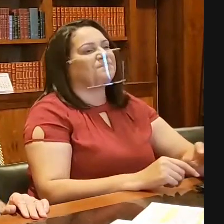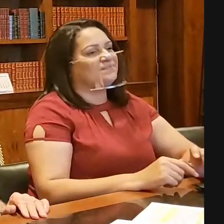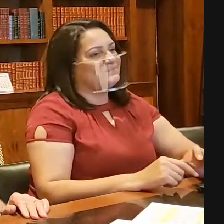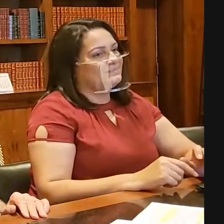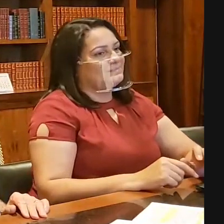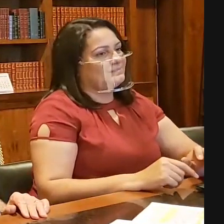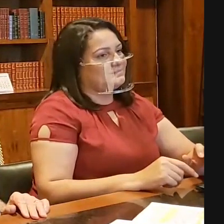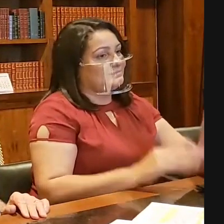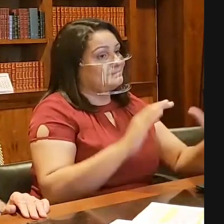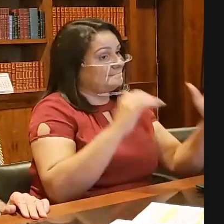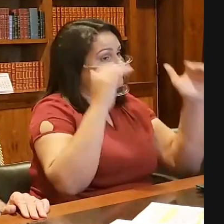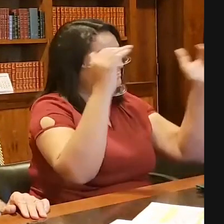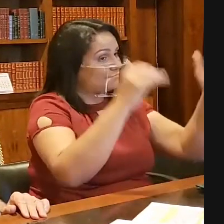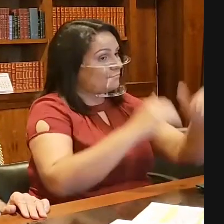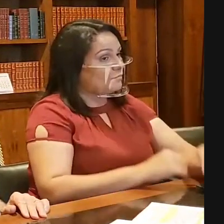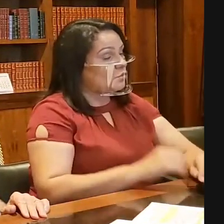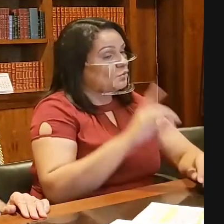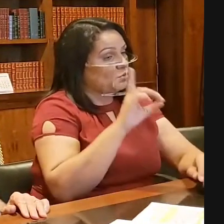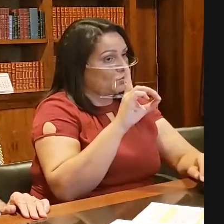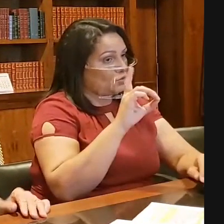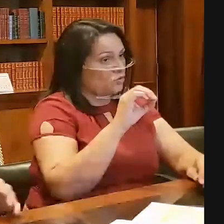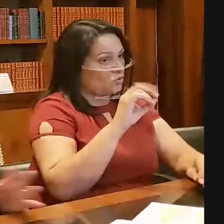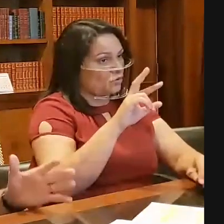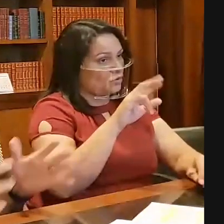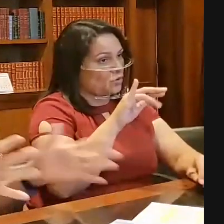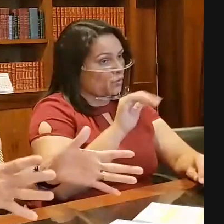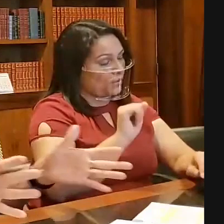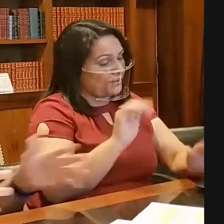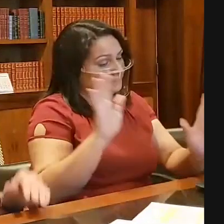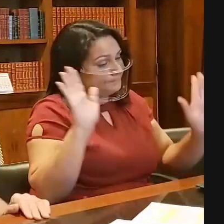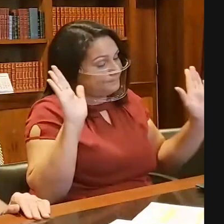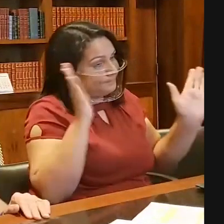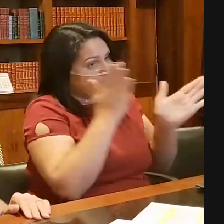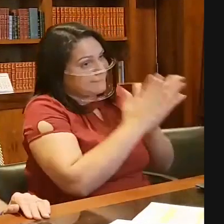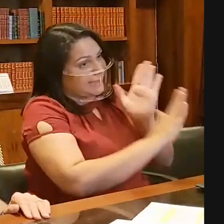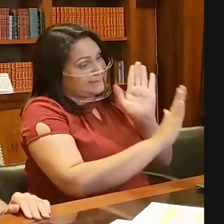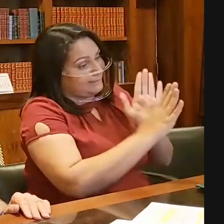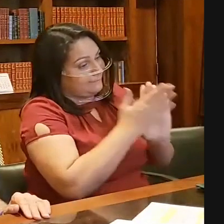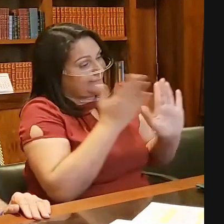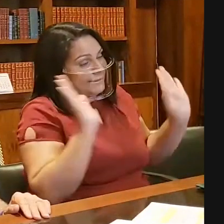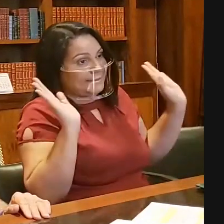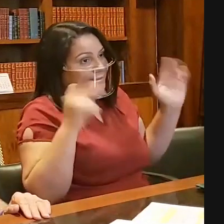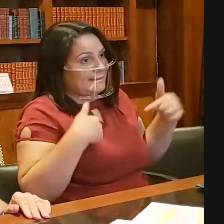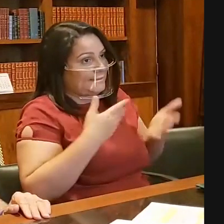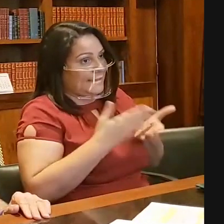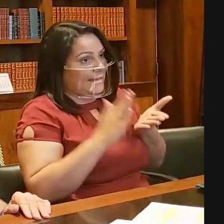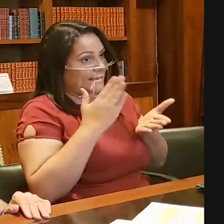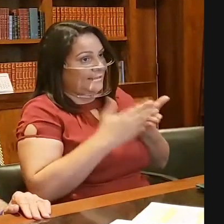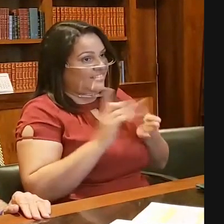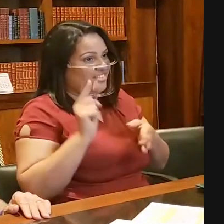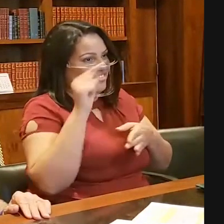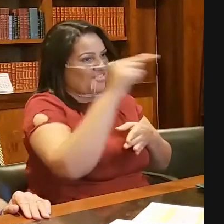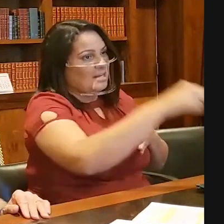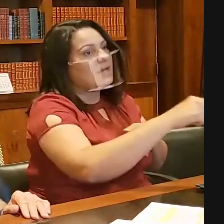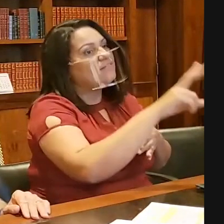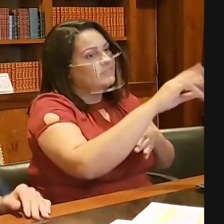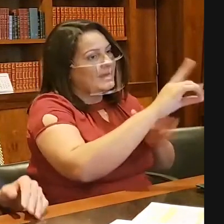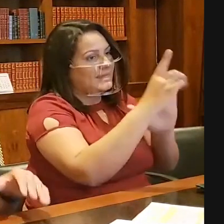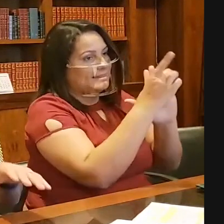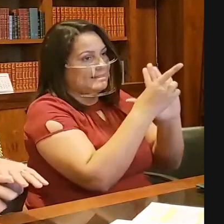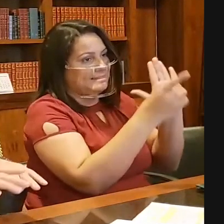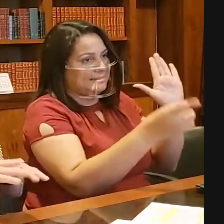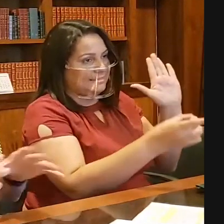sua excelência João Dória, nada a ver com a minha ida lá, mas iria baixar um decreto,